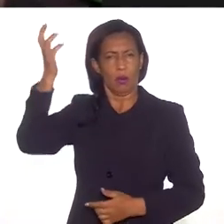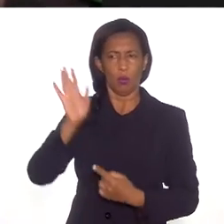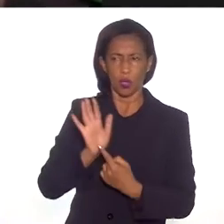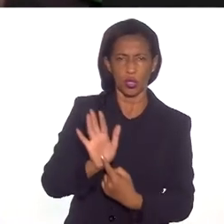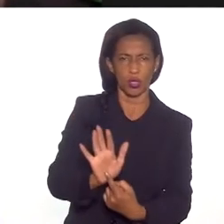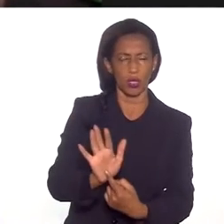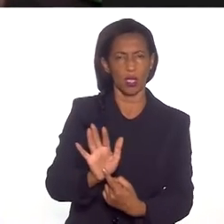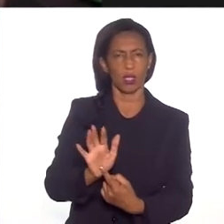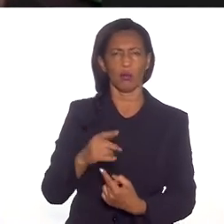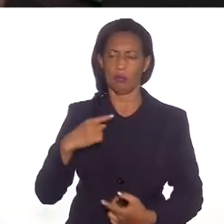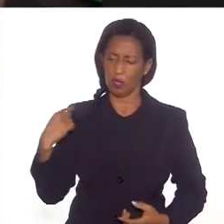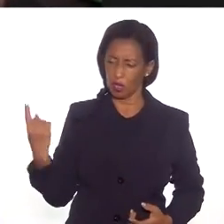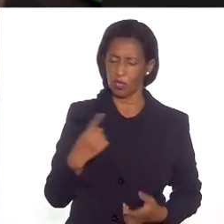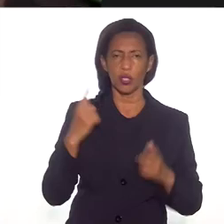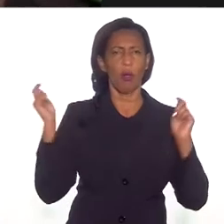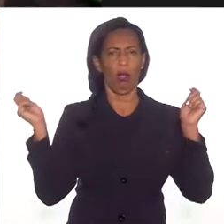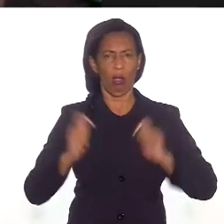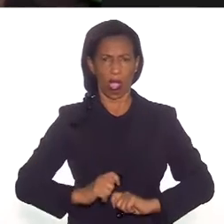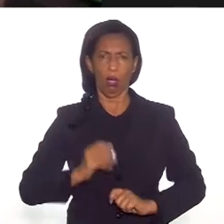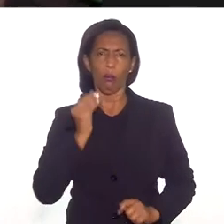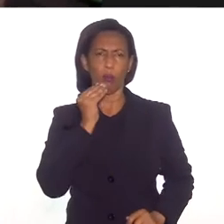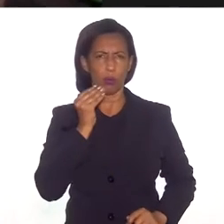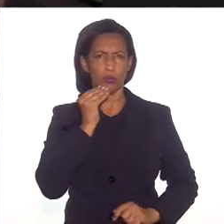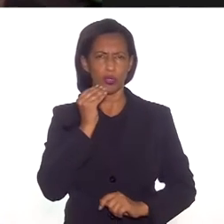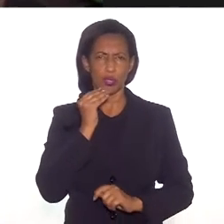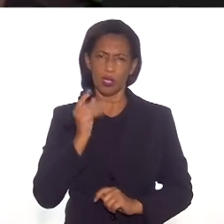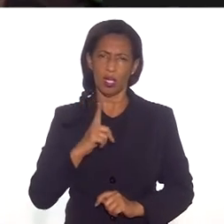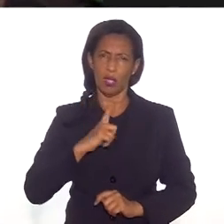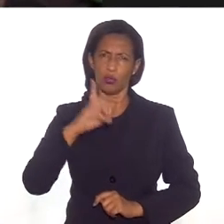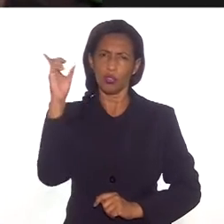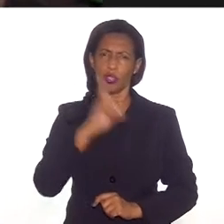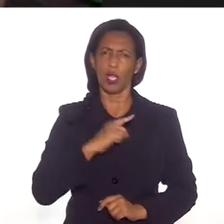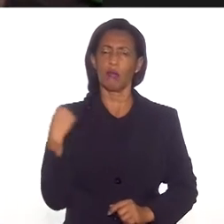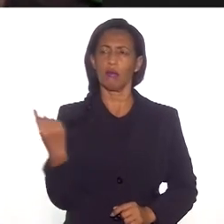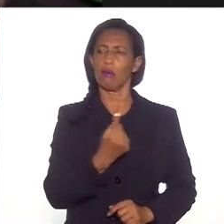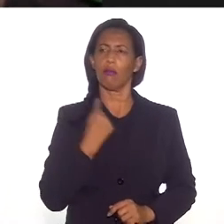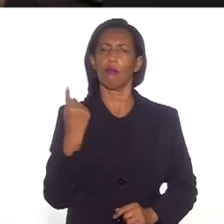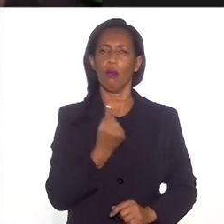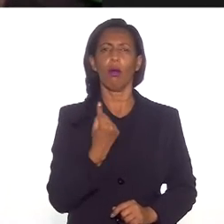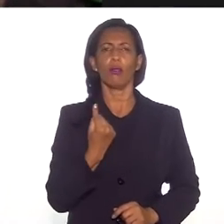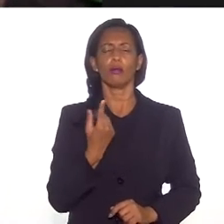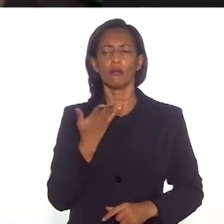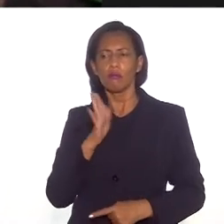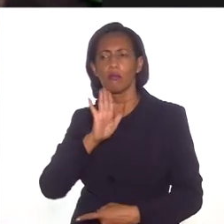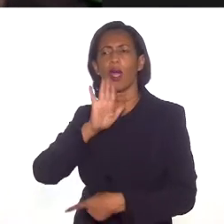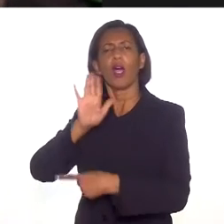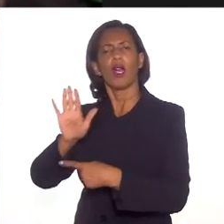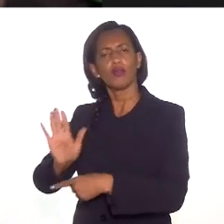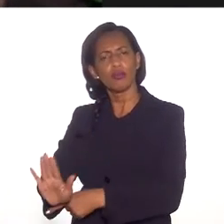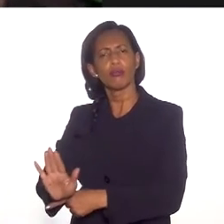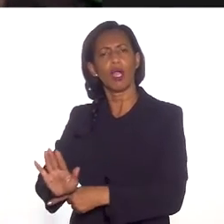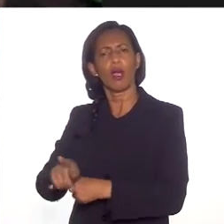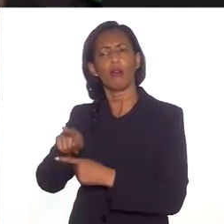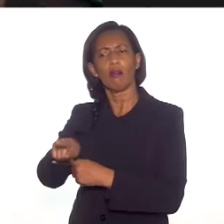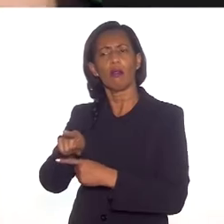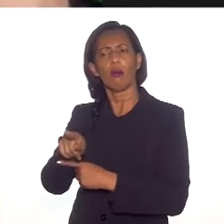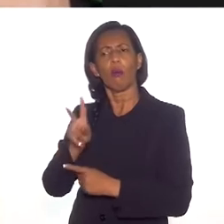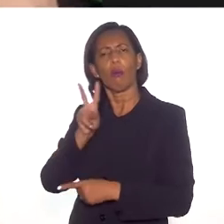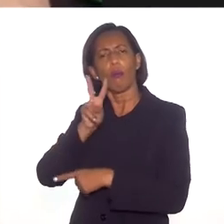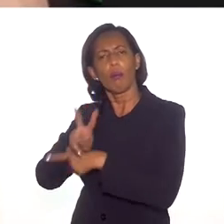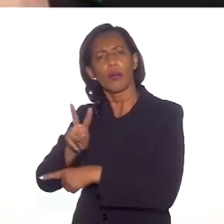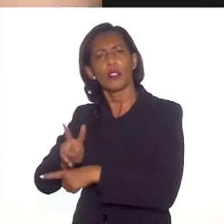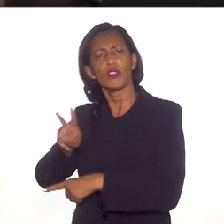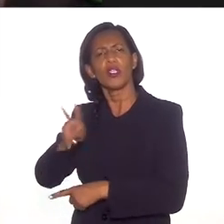mostrando que a gente podia sim, e é, que era um direito nosso, defender esses conhecimentos. Porque